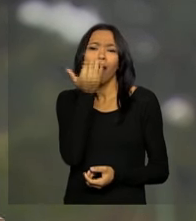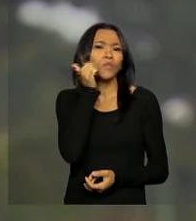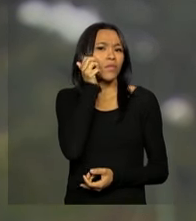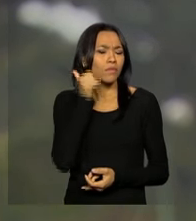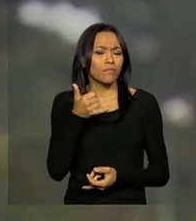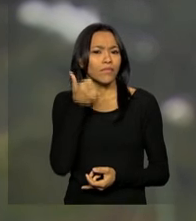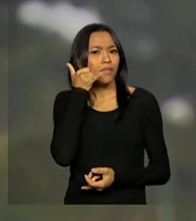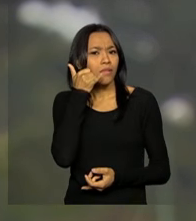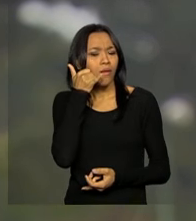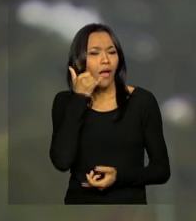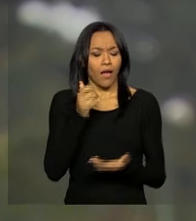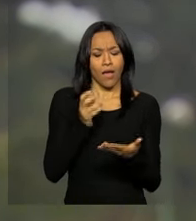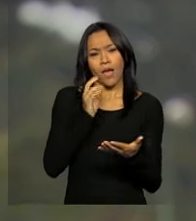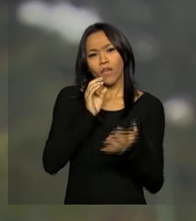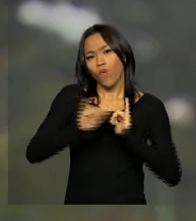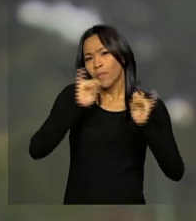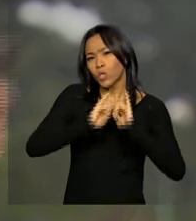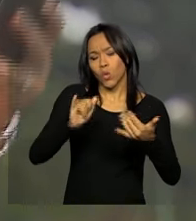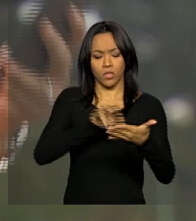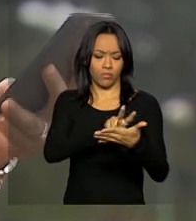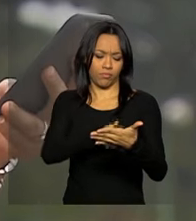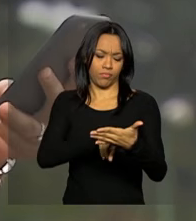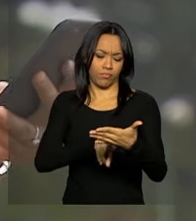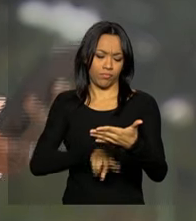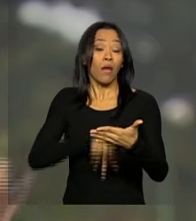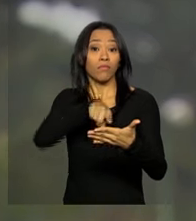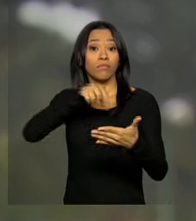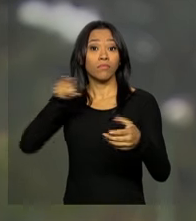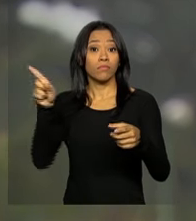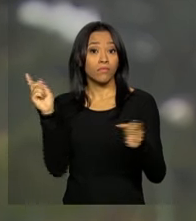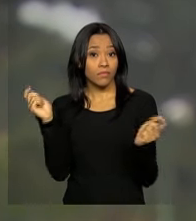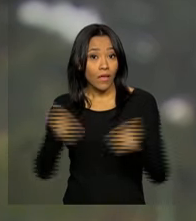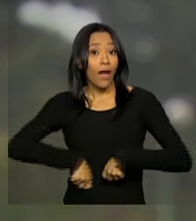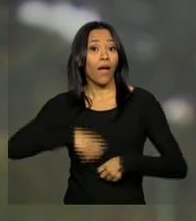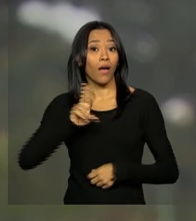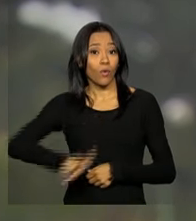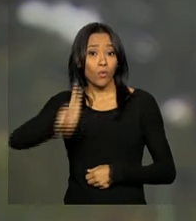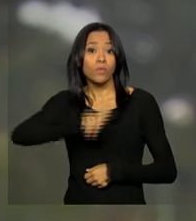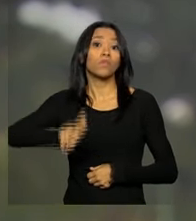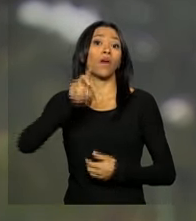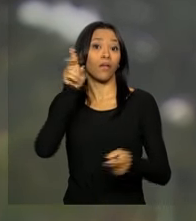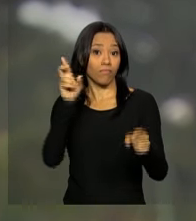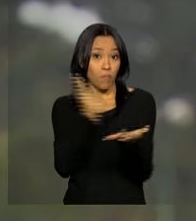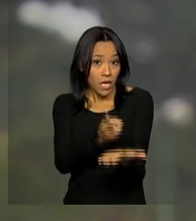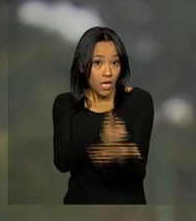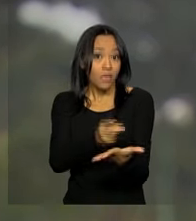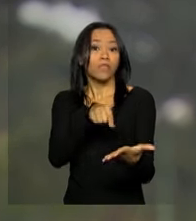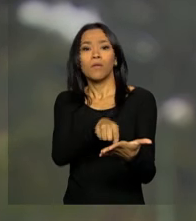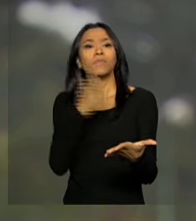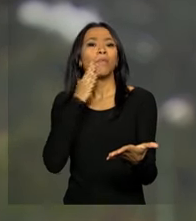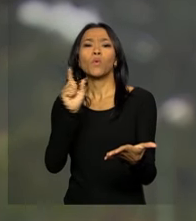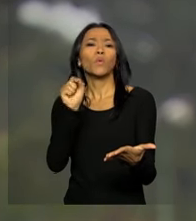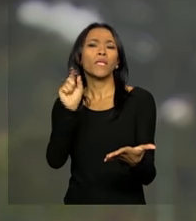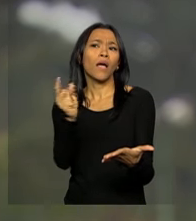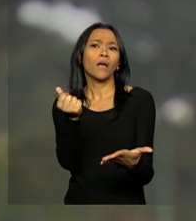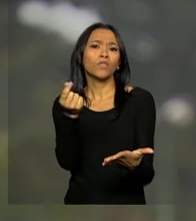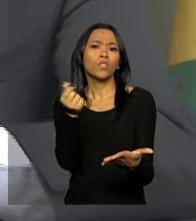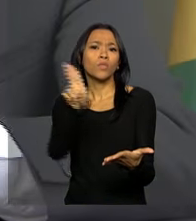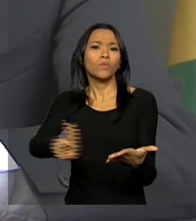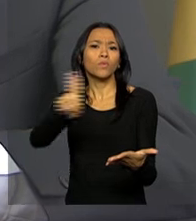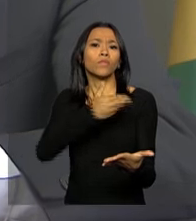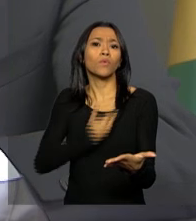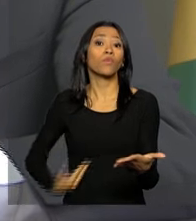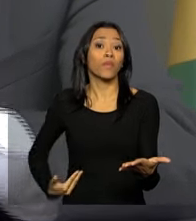checar as últimas notícias, ele possa também usar o telefone para acompanhar o que está sendo feito com dinheiro público.